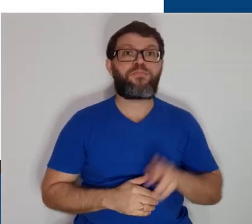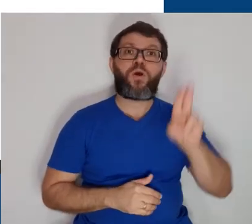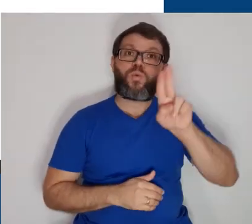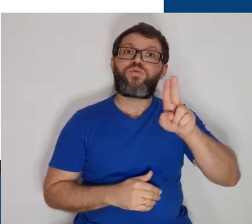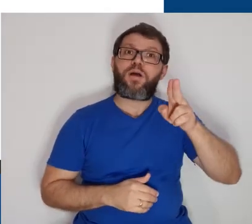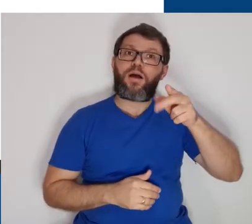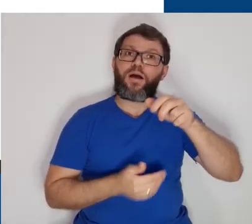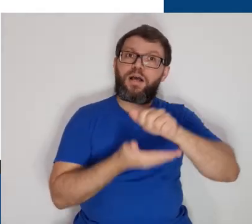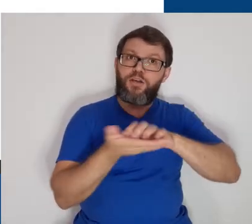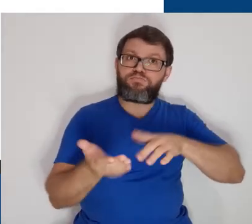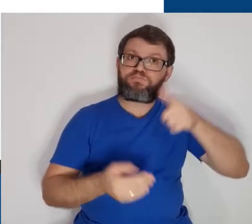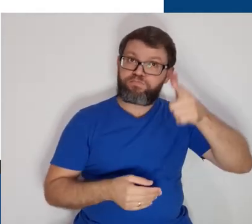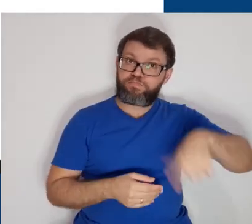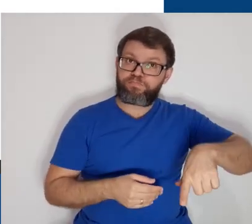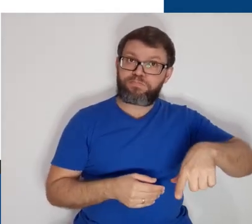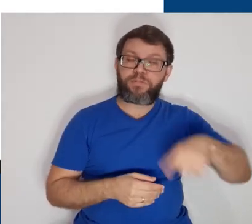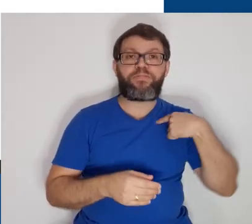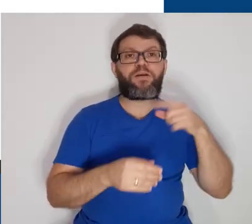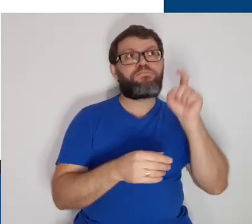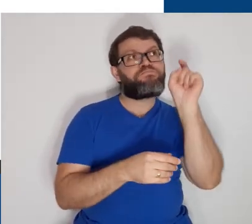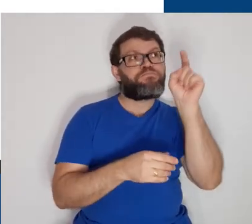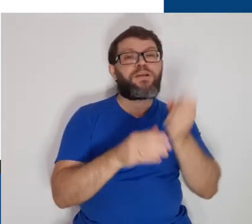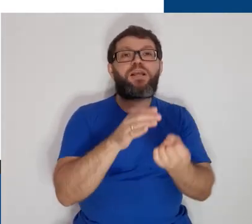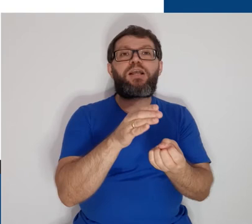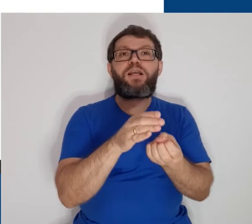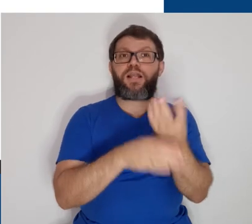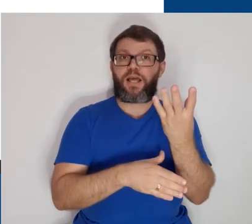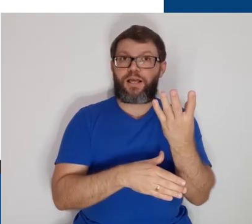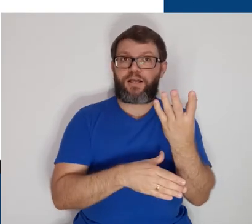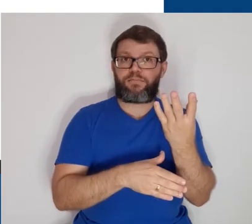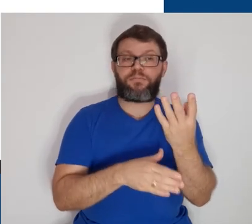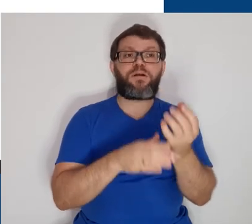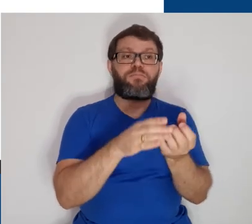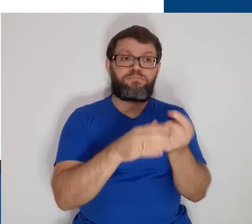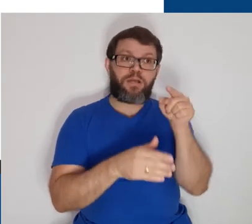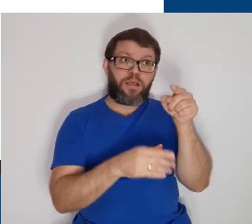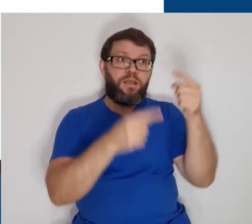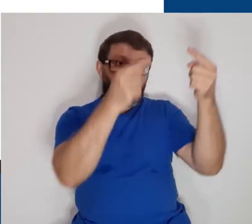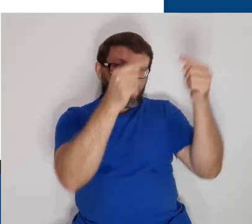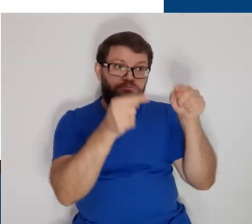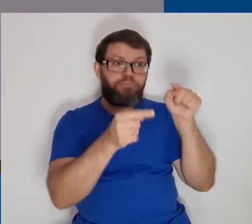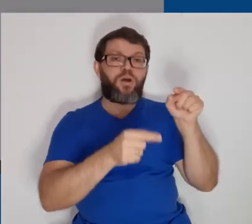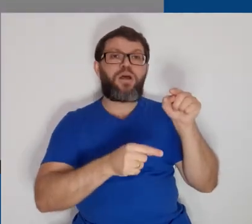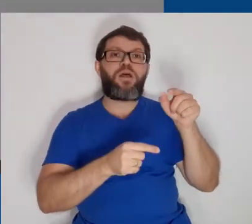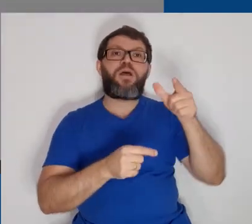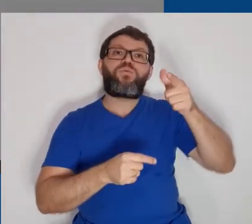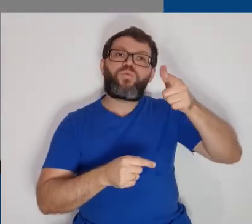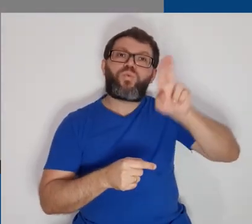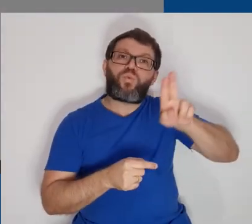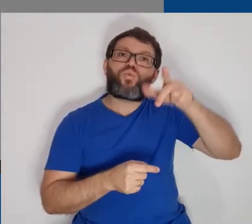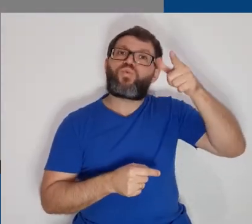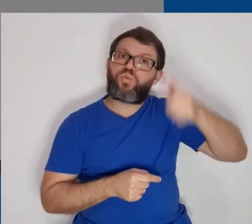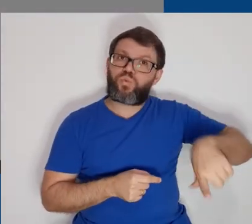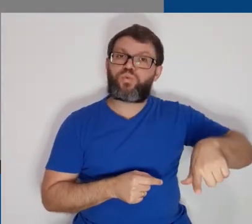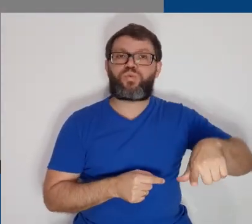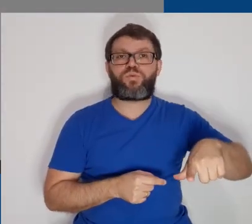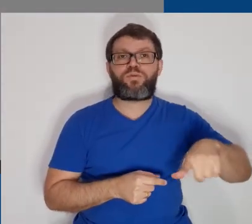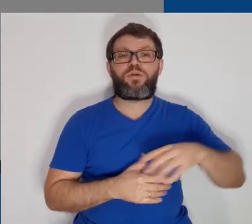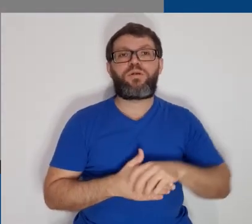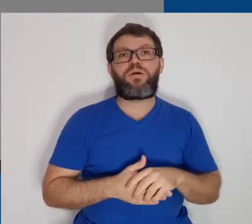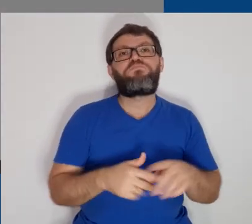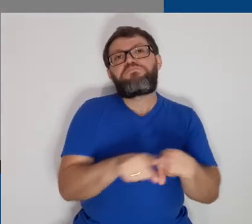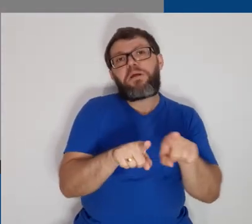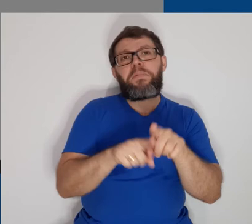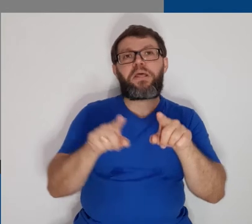reutilizar uma atividade, clicamos no botão criar e, em seguida, reutilizar postagem. Assim como no mural,